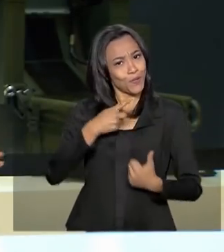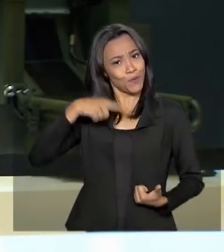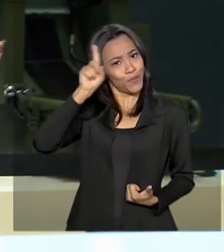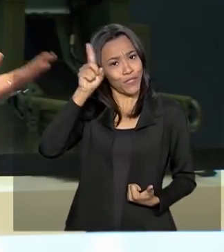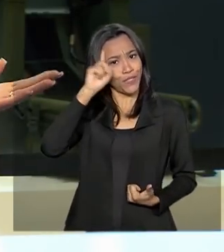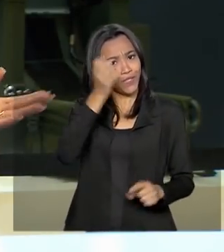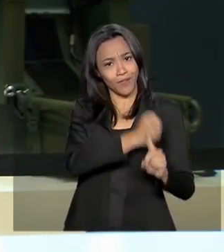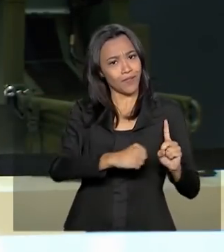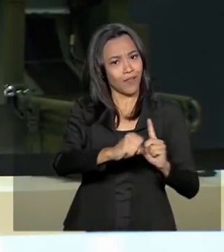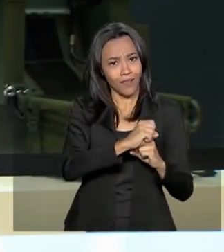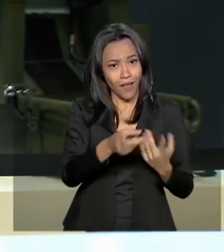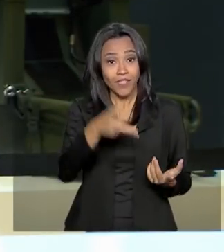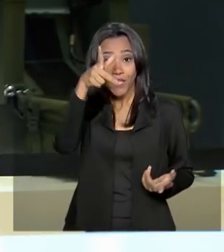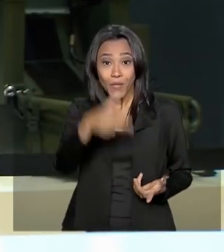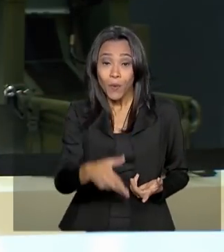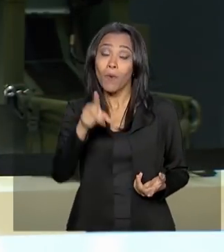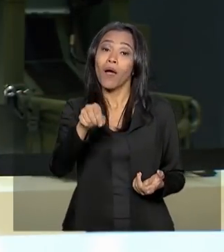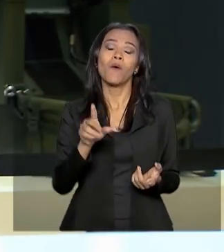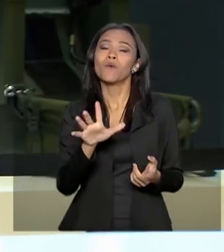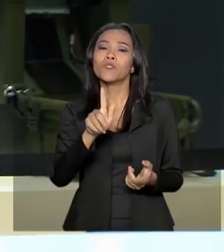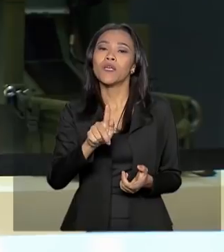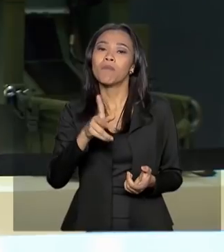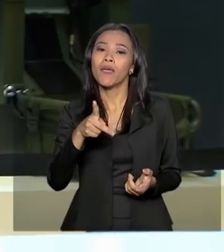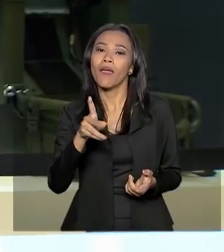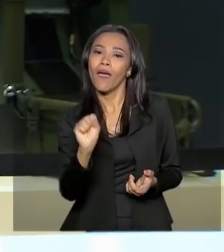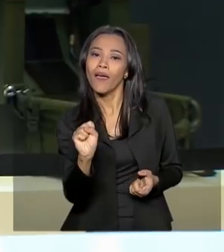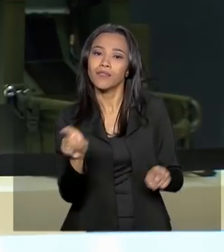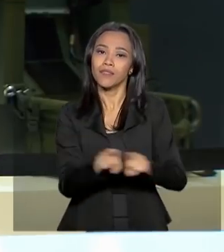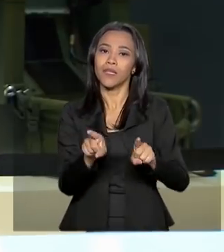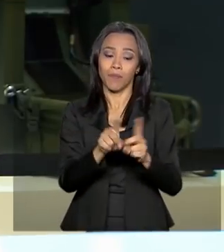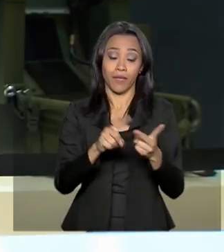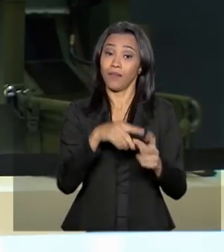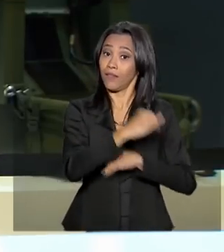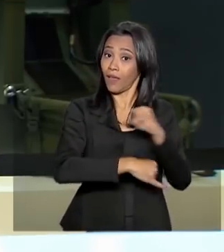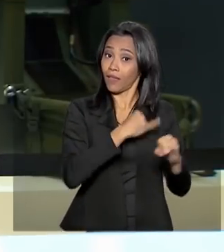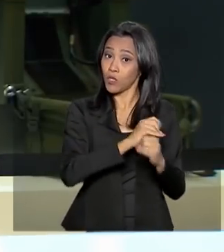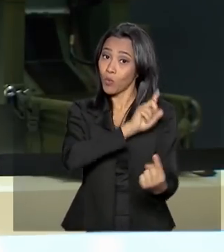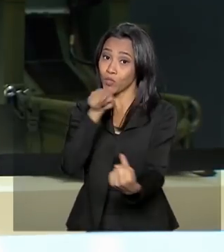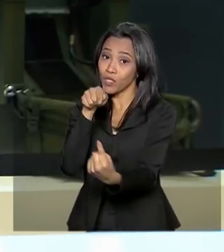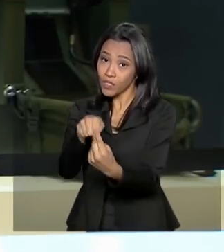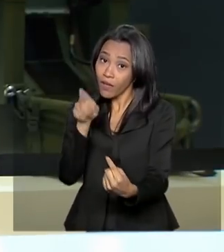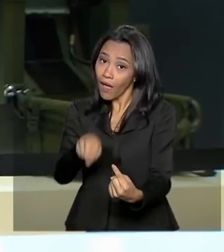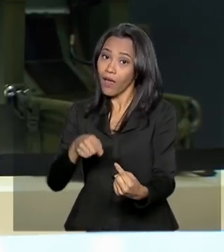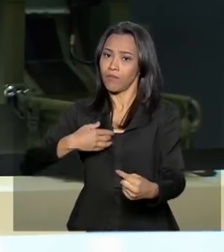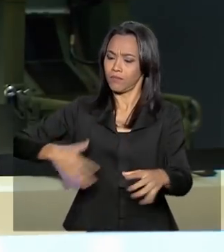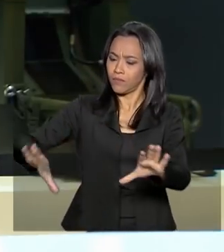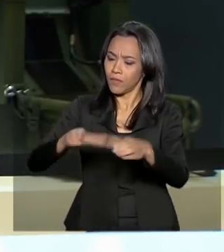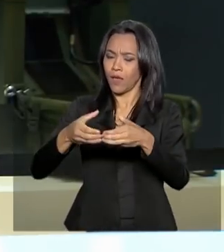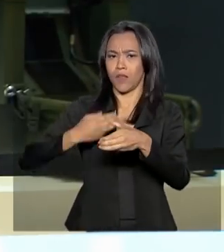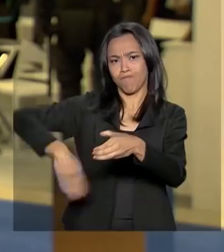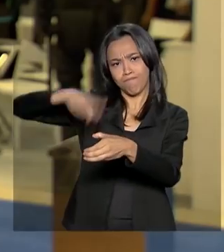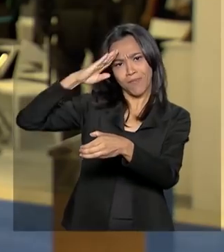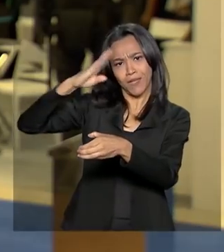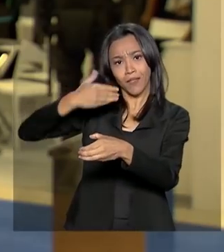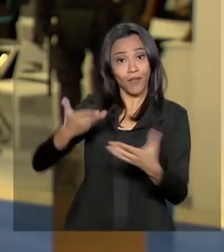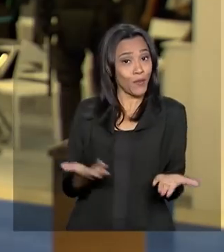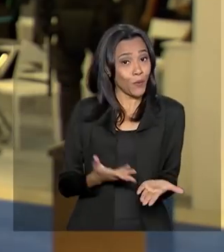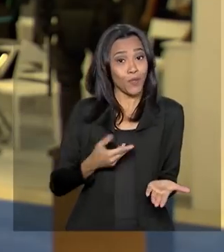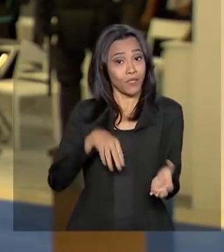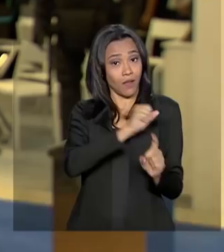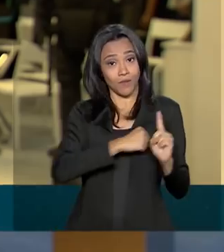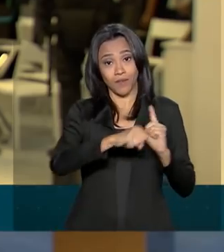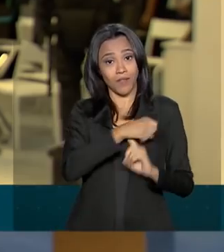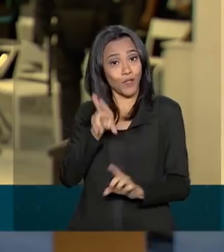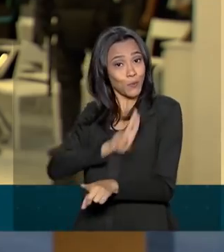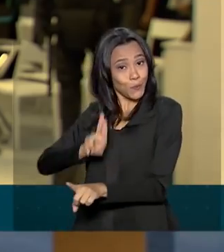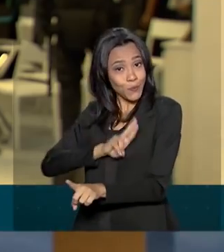aconteceu com a internet e com o GPS, por exemplo. Foram criados para o uso militar e hoje fazem parte do nosso cotidiano. Eu destacaria,